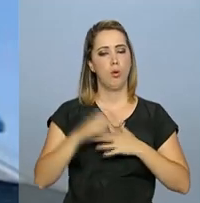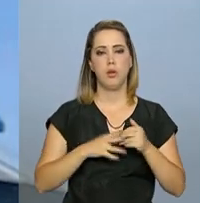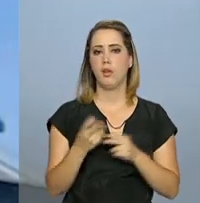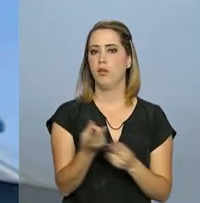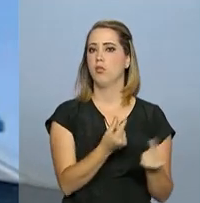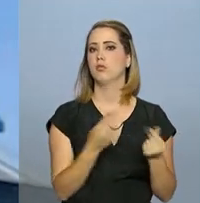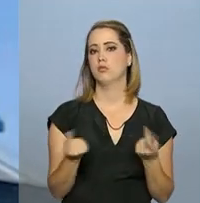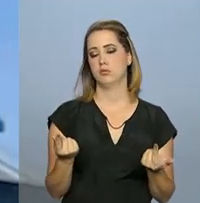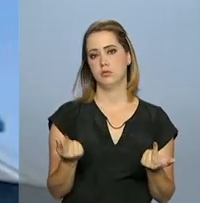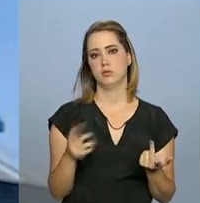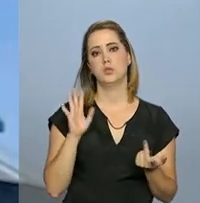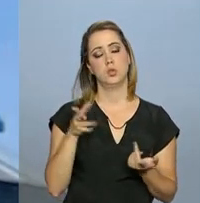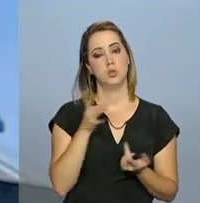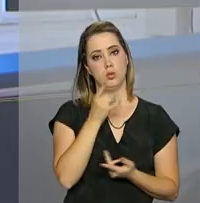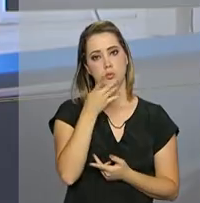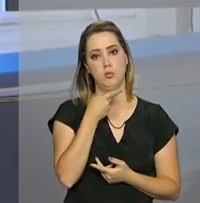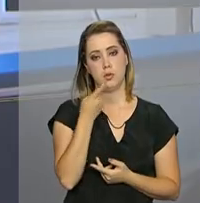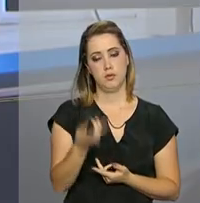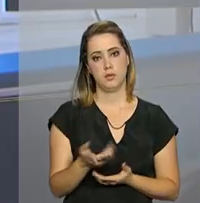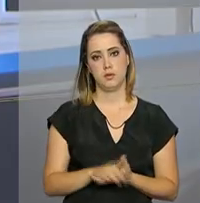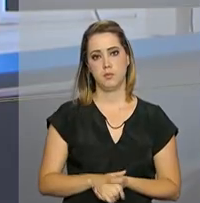não é? Só para deixar isso bem claro.